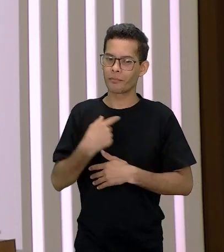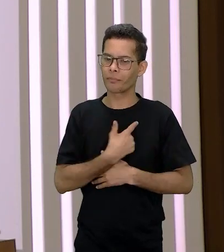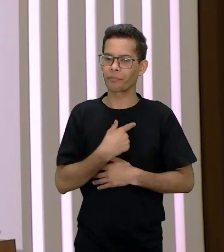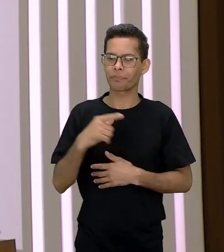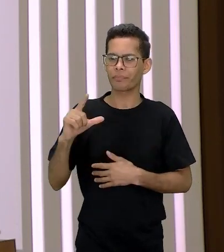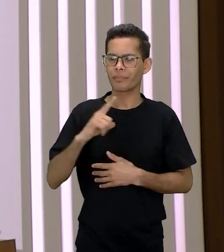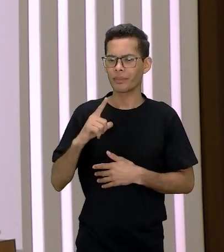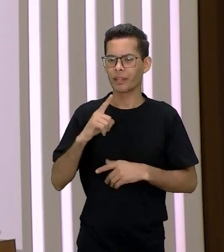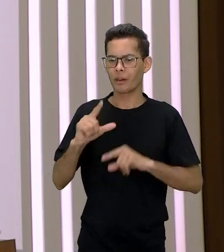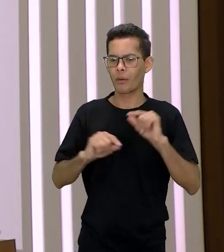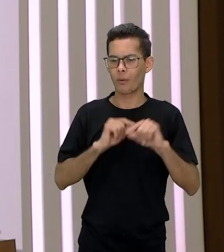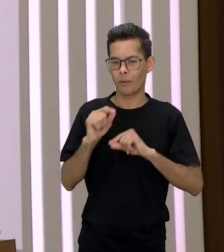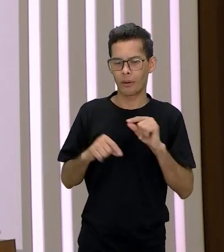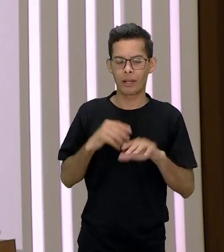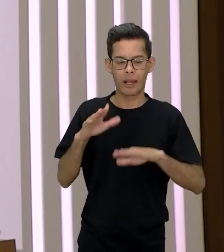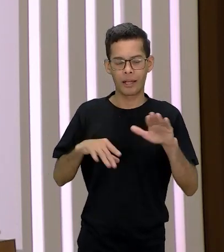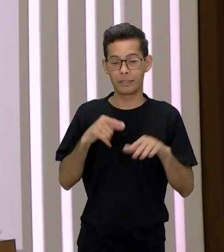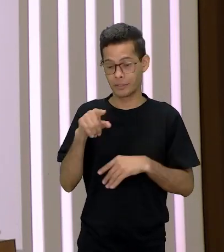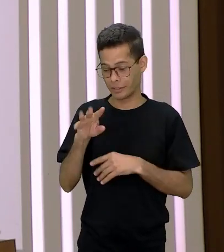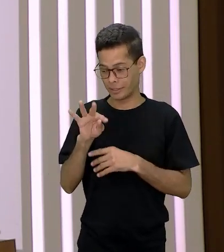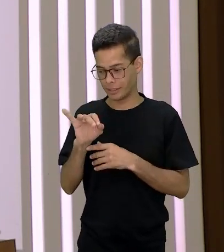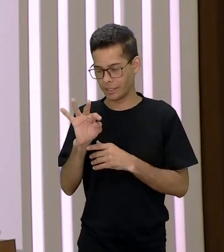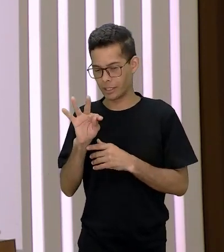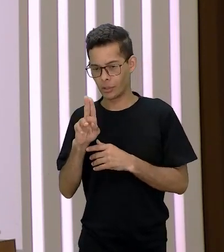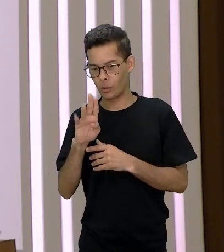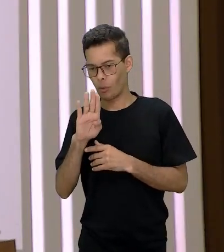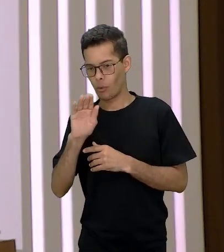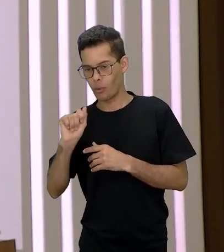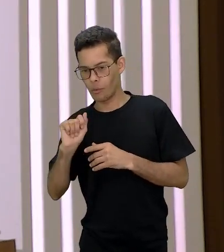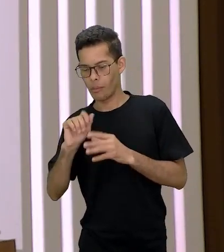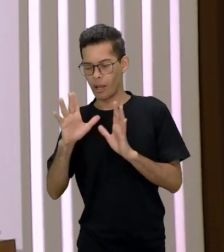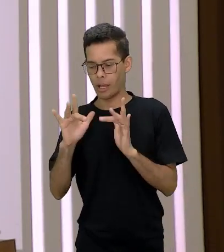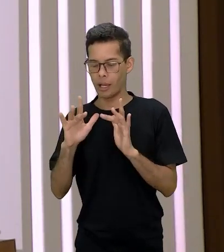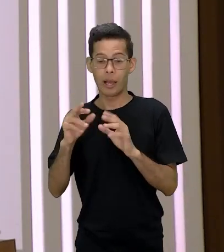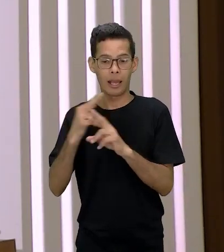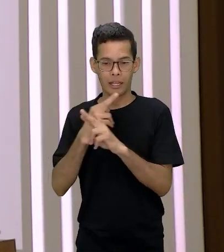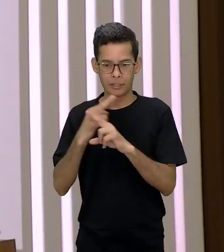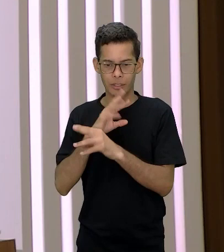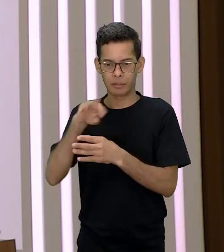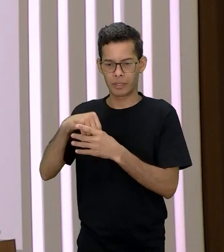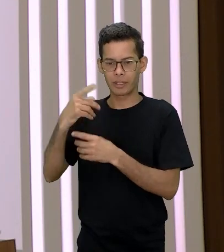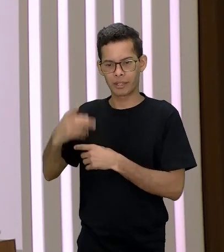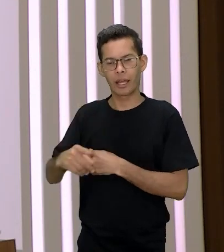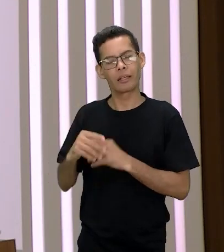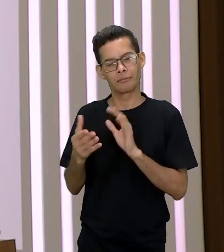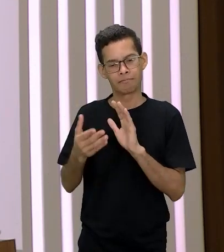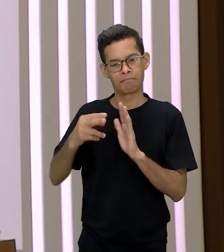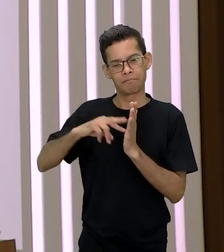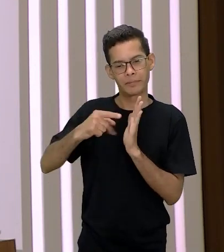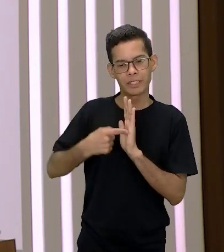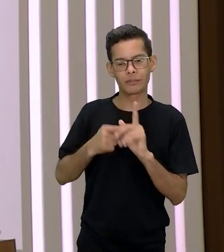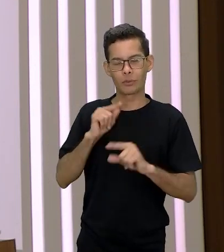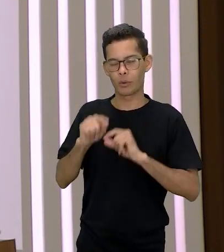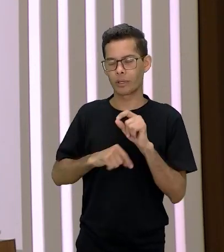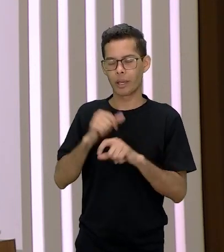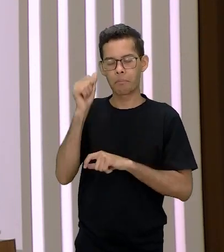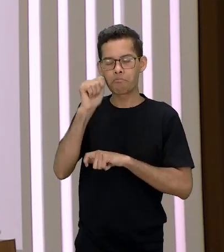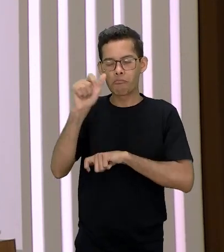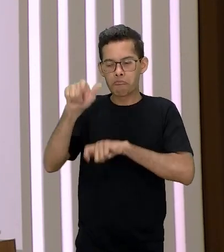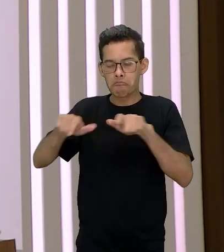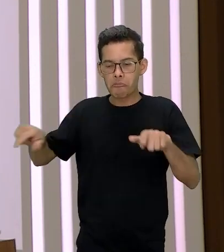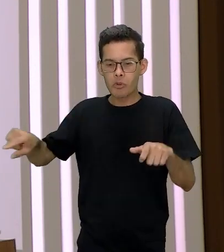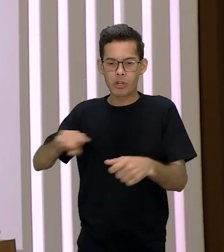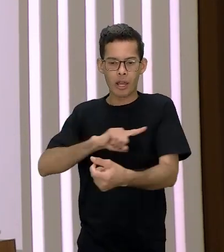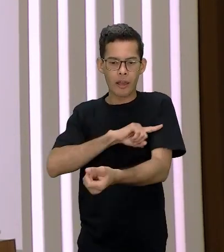questão dos relacionamentos da Tituba mas a gente está falando aqui de muitas mulheres fortes né de muitas mulheres empoderadas e a gente precisa